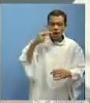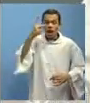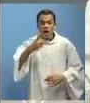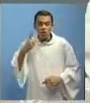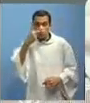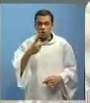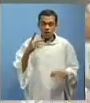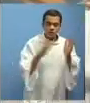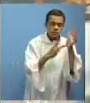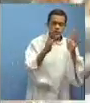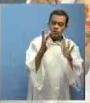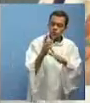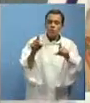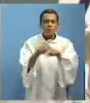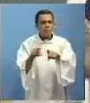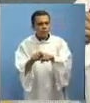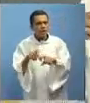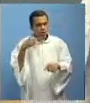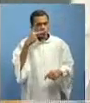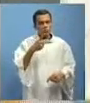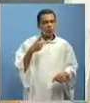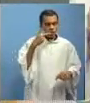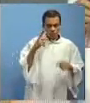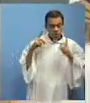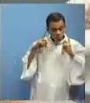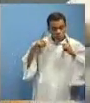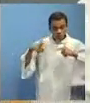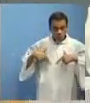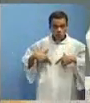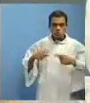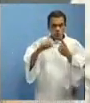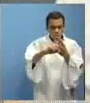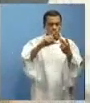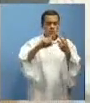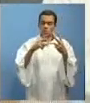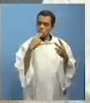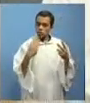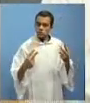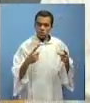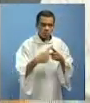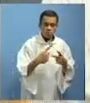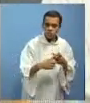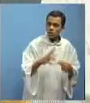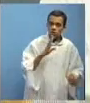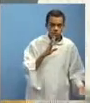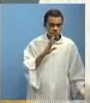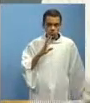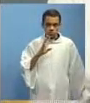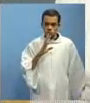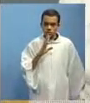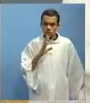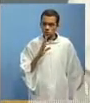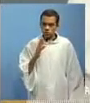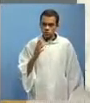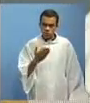país dele e também entendia muitas palavras do Egito, porque ele teve amiguinhos egípcios, quem